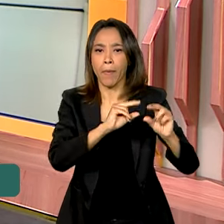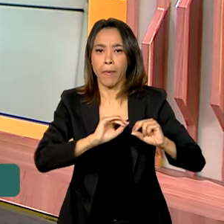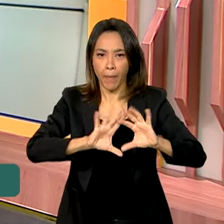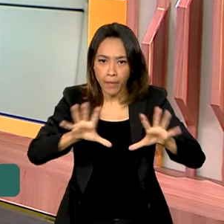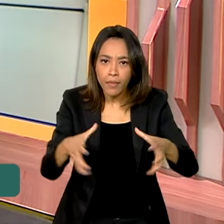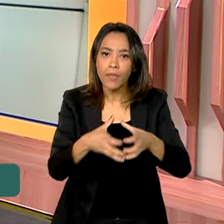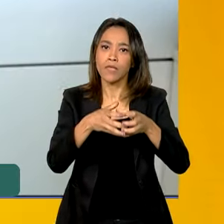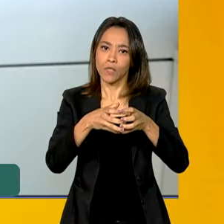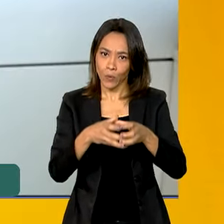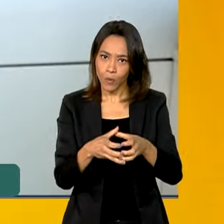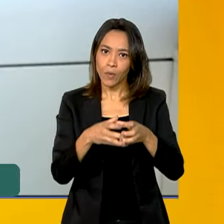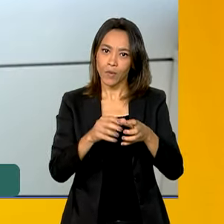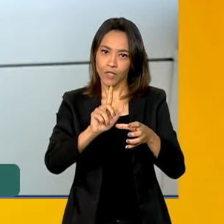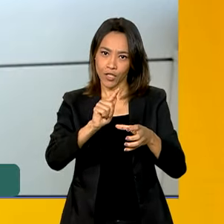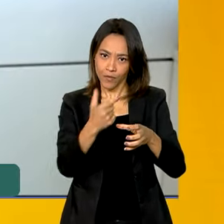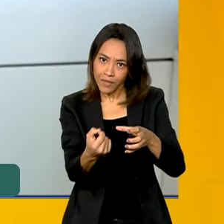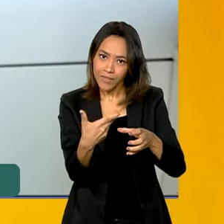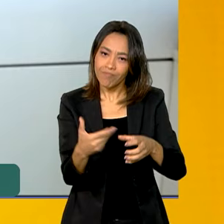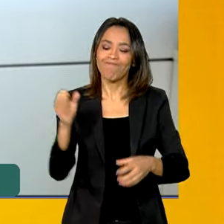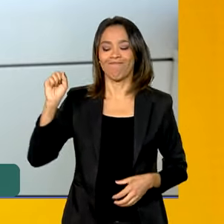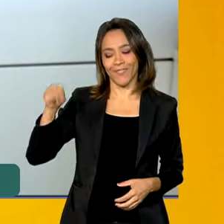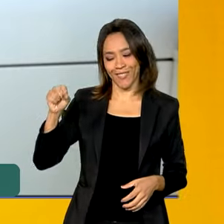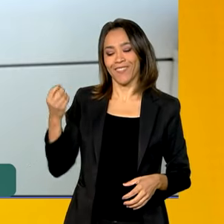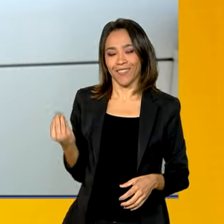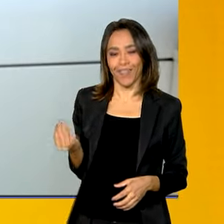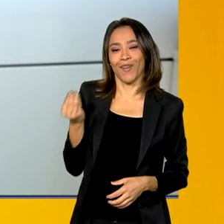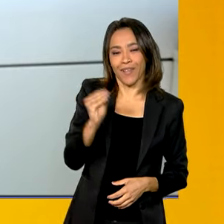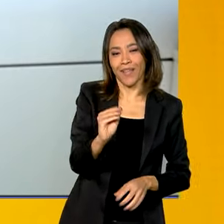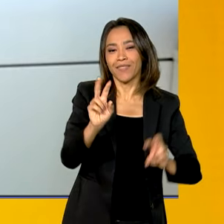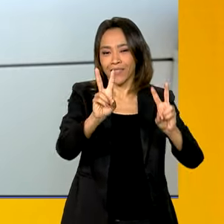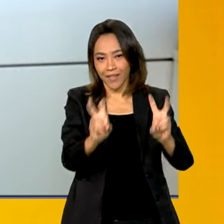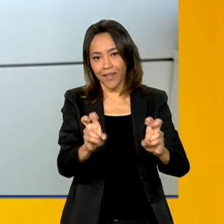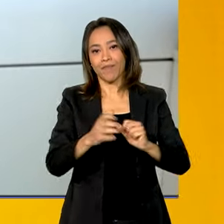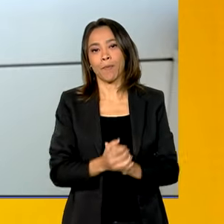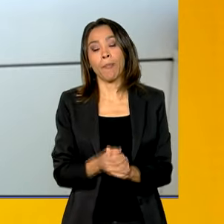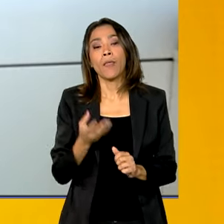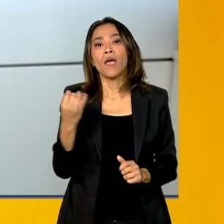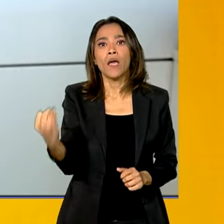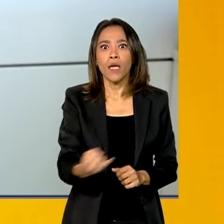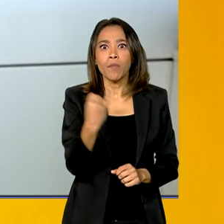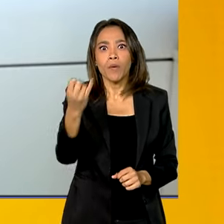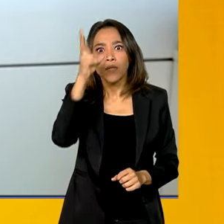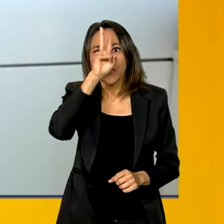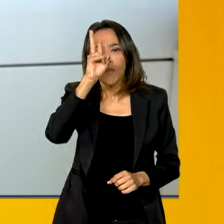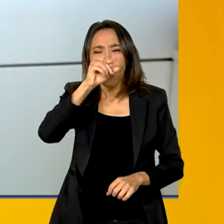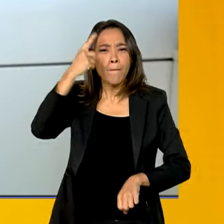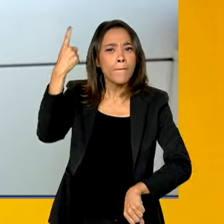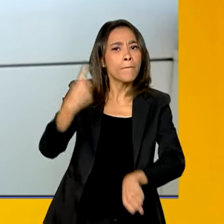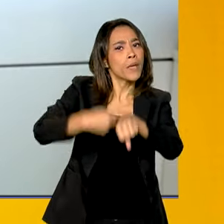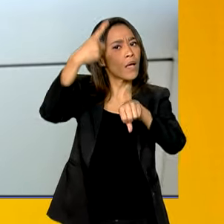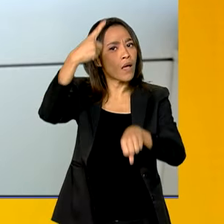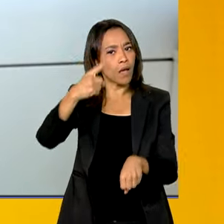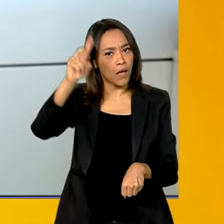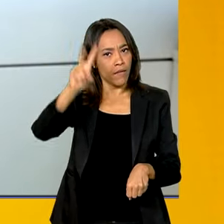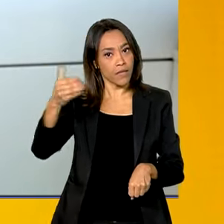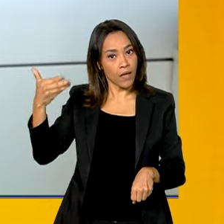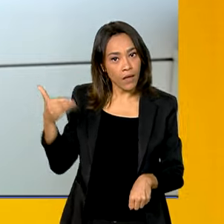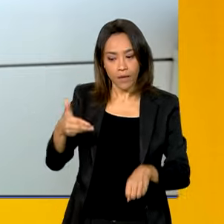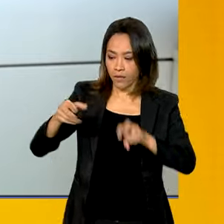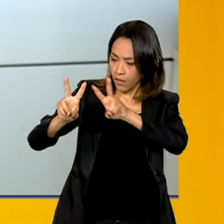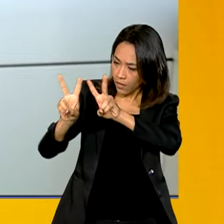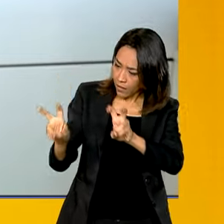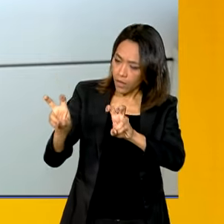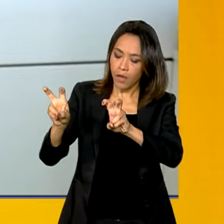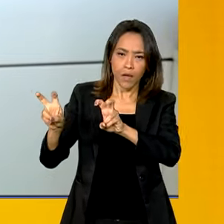Sim, só não é de dúvidas. Em primeiro lugar, sim, é muito importante a gente lembrar que pela primeira vez essa temática de